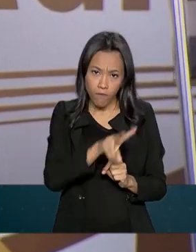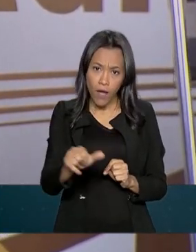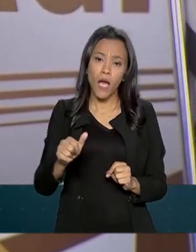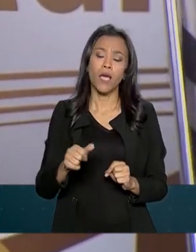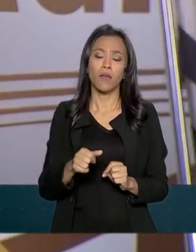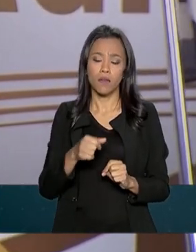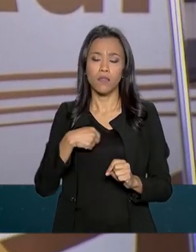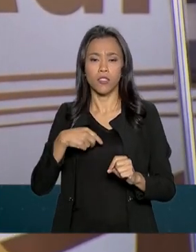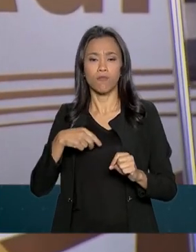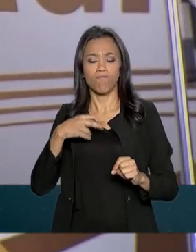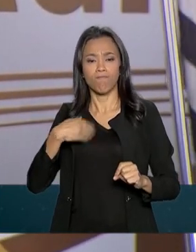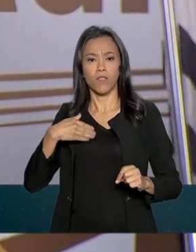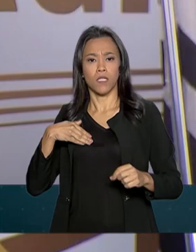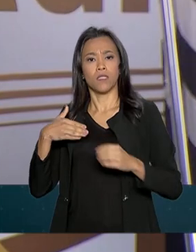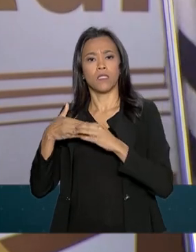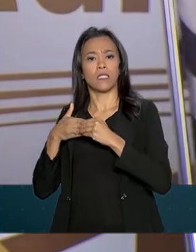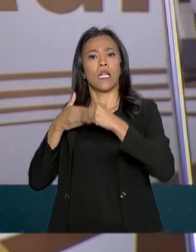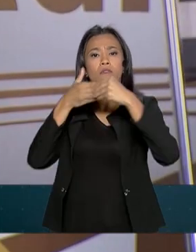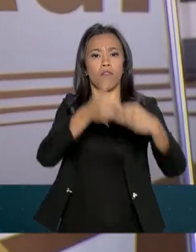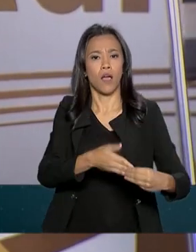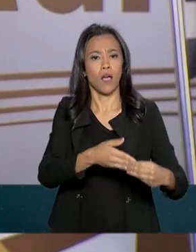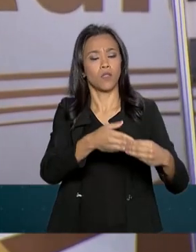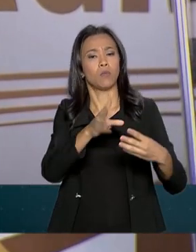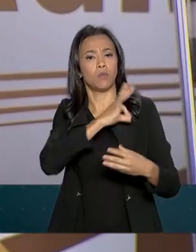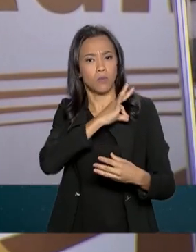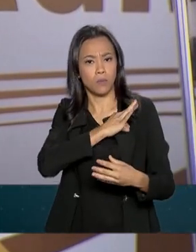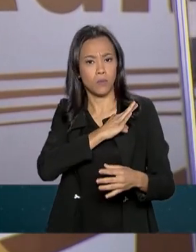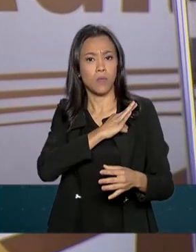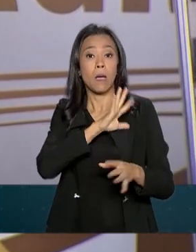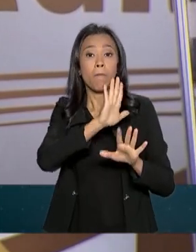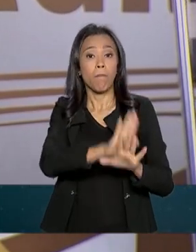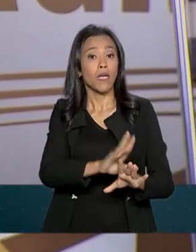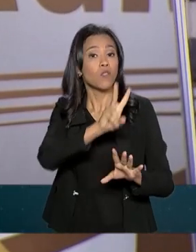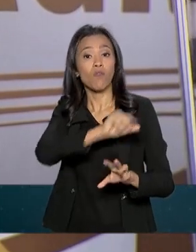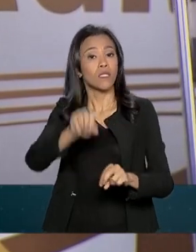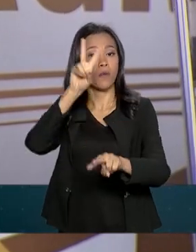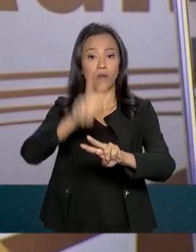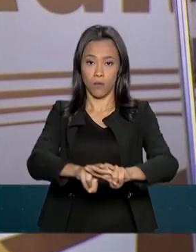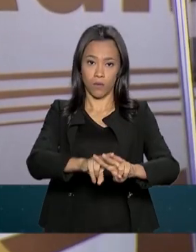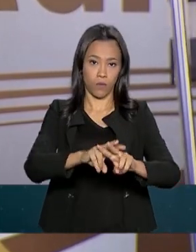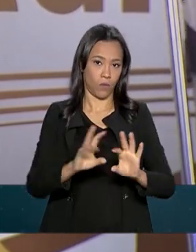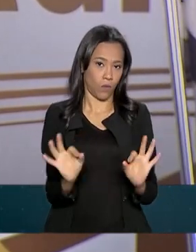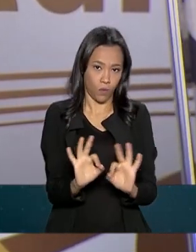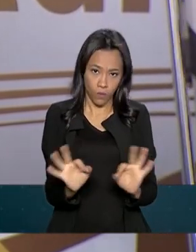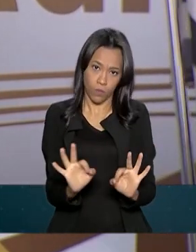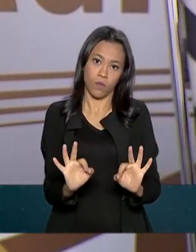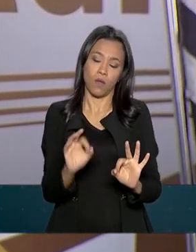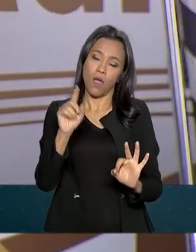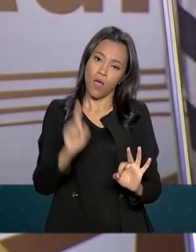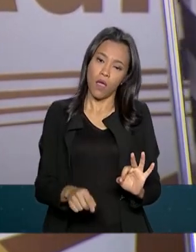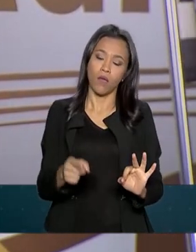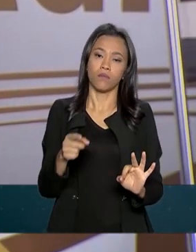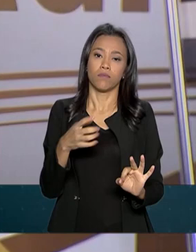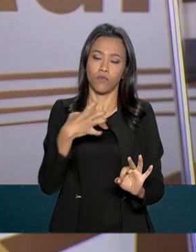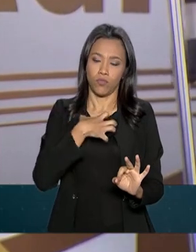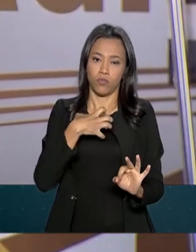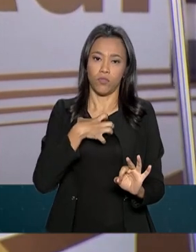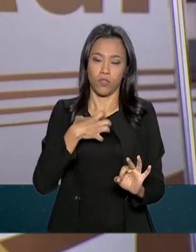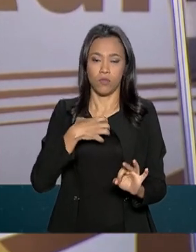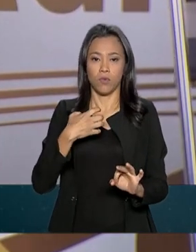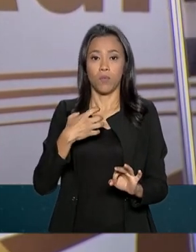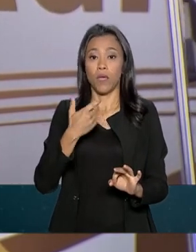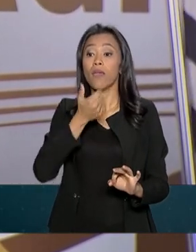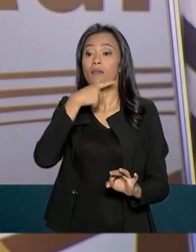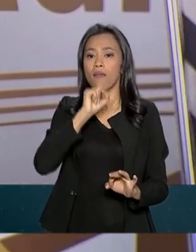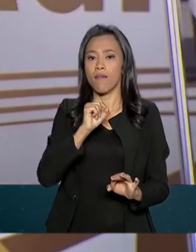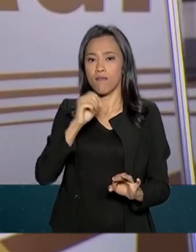É a forma que nós temos que proceder para que o outro lado, que temem de desrespeitar